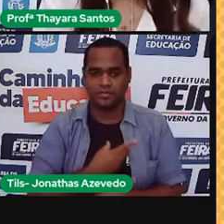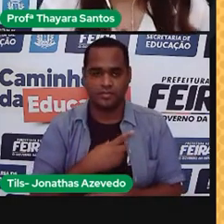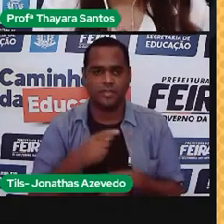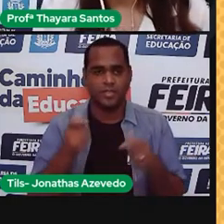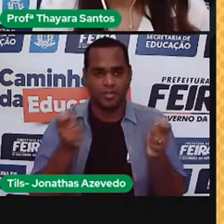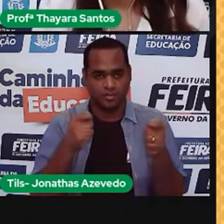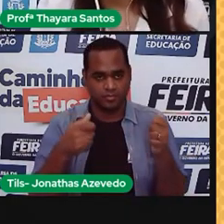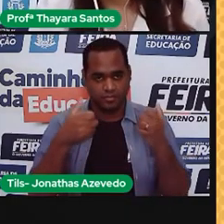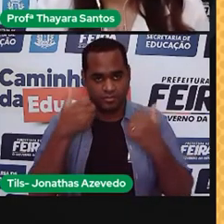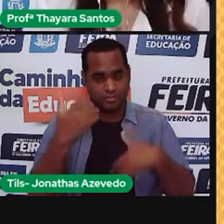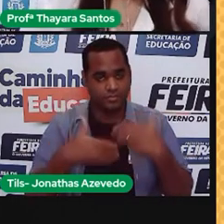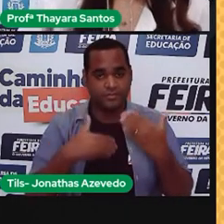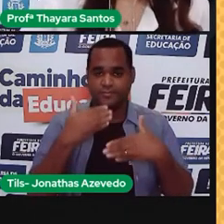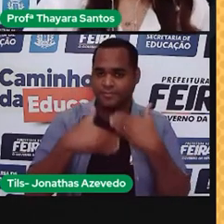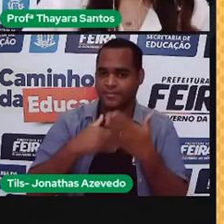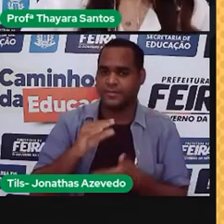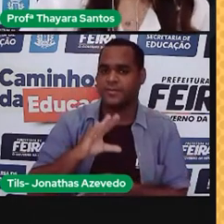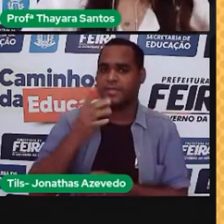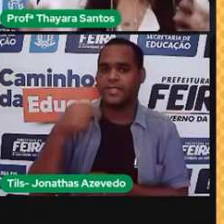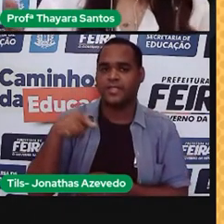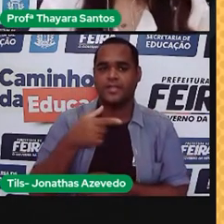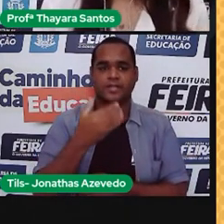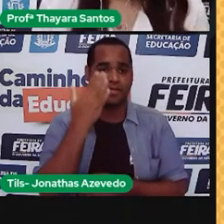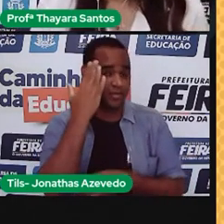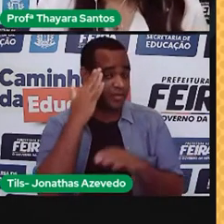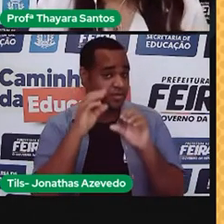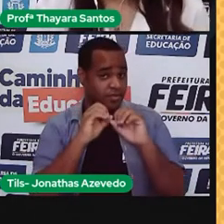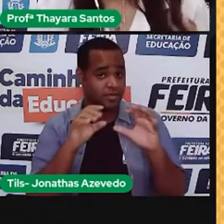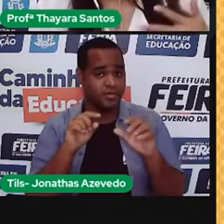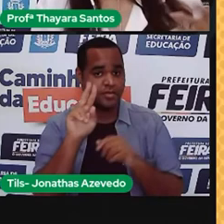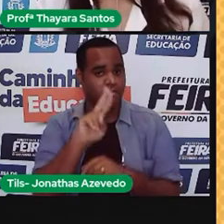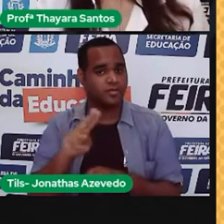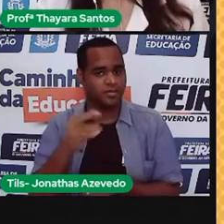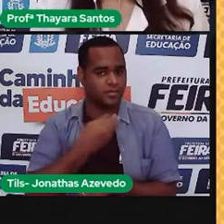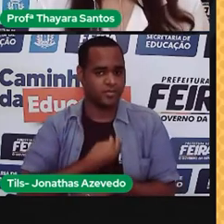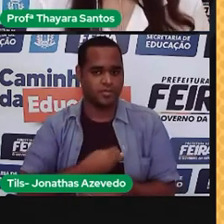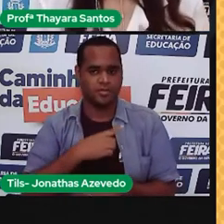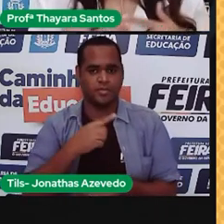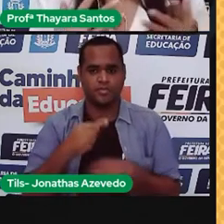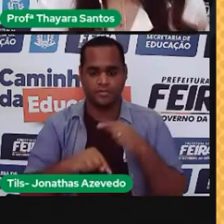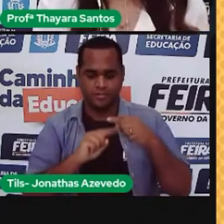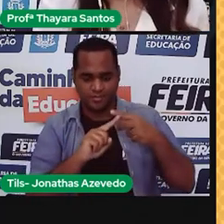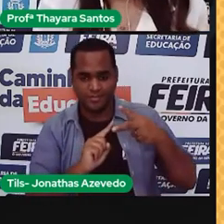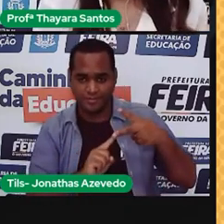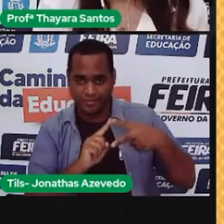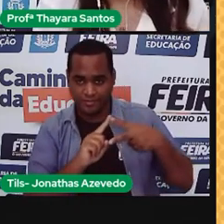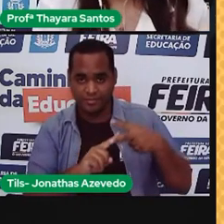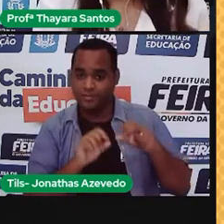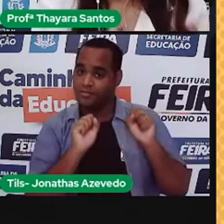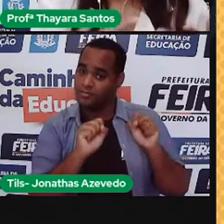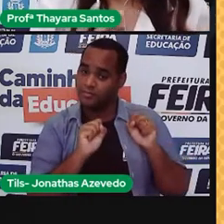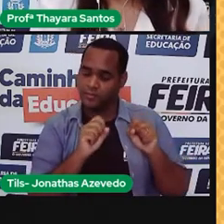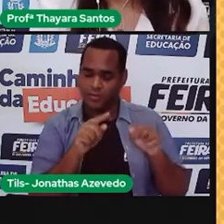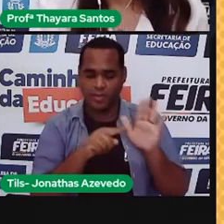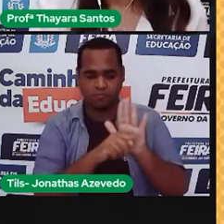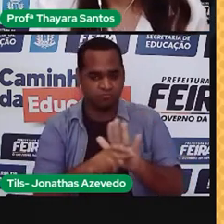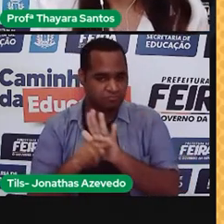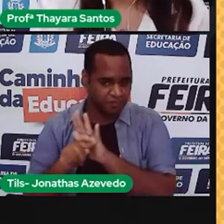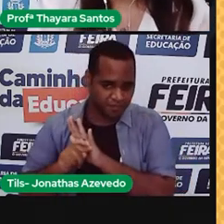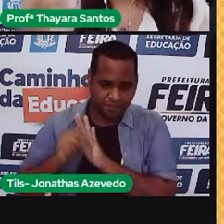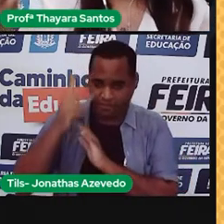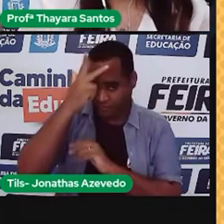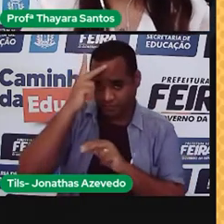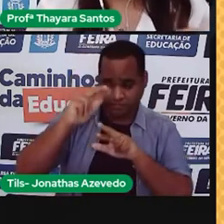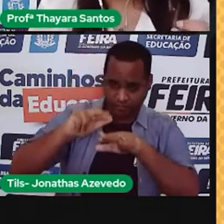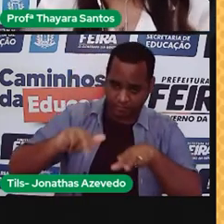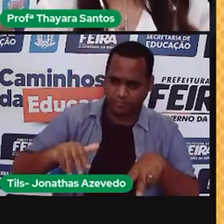desenvolver nos próximos anos. Só que, claro, como tudo que existe tem os dois lados. Então, ao mesmo tempo que ela pode ajudar muita gente,